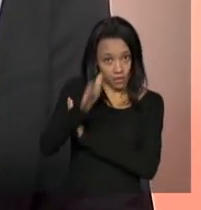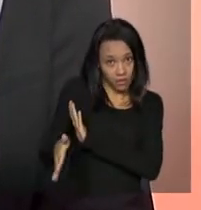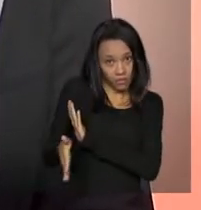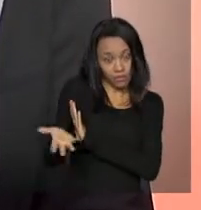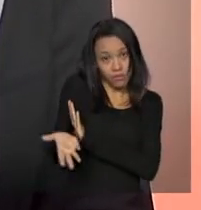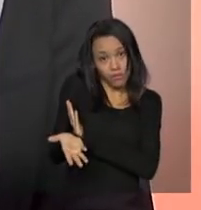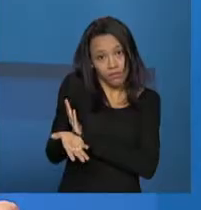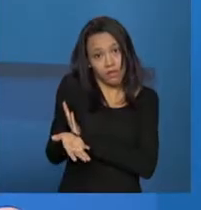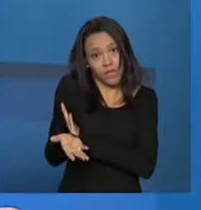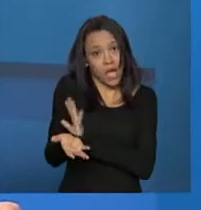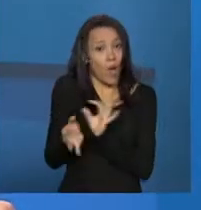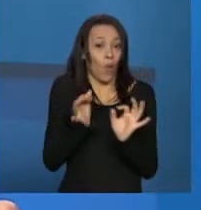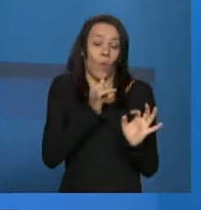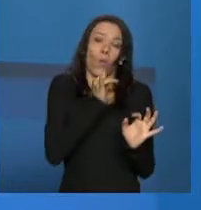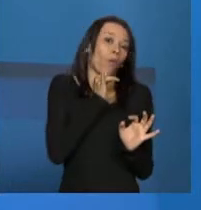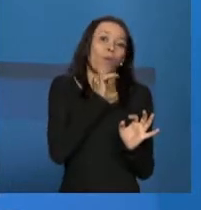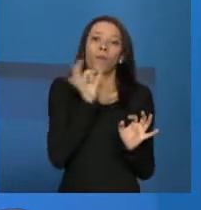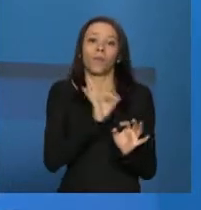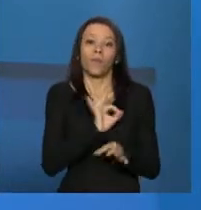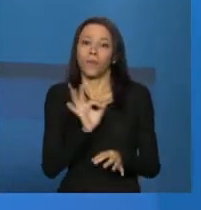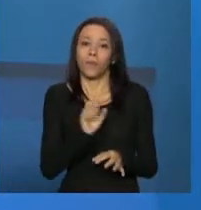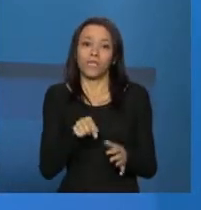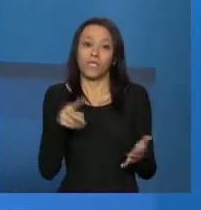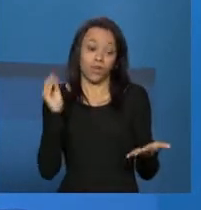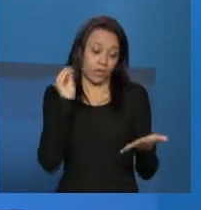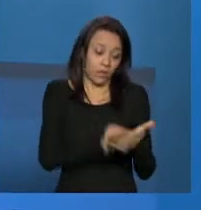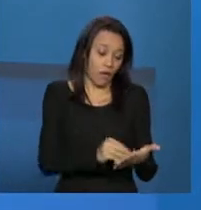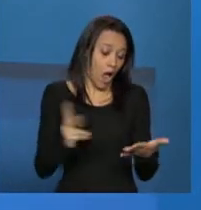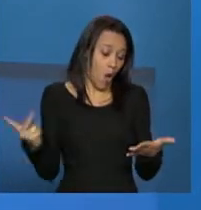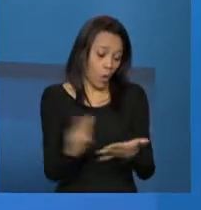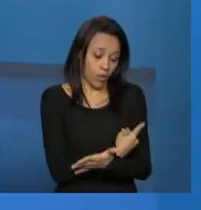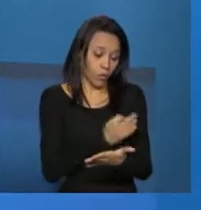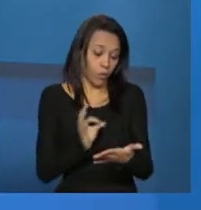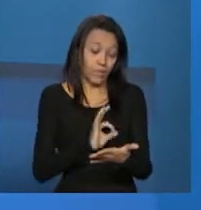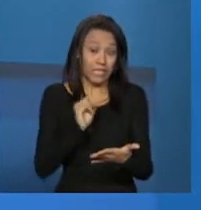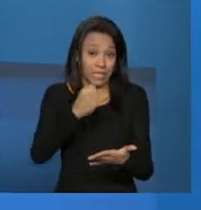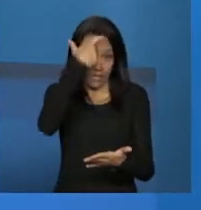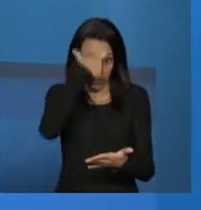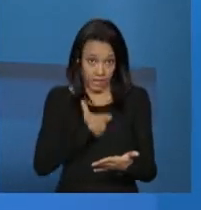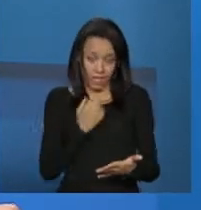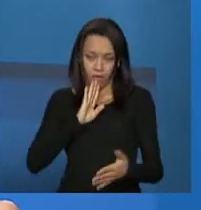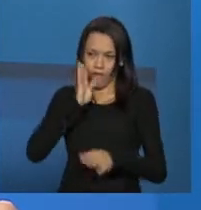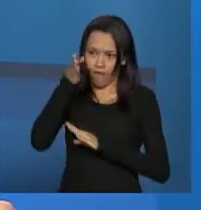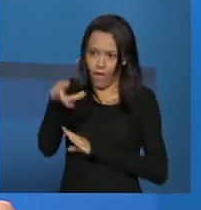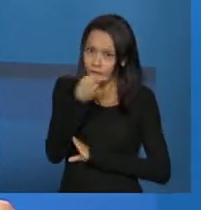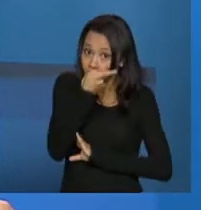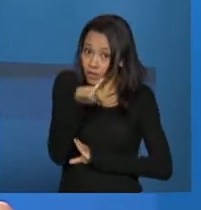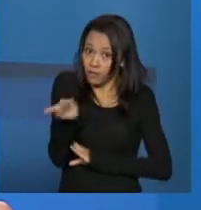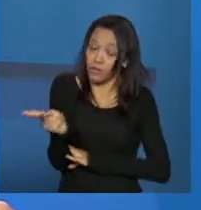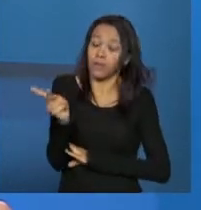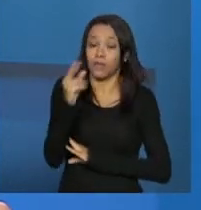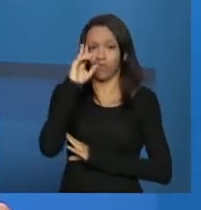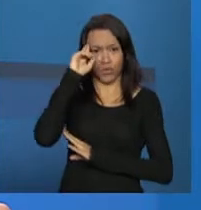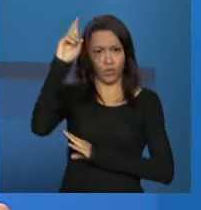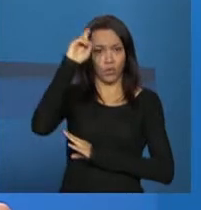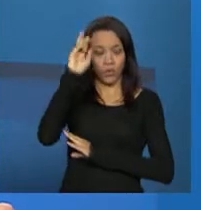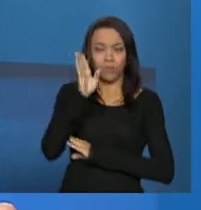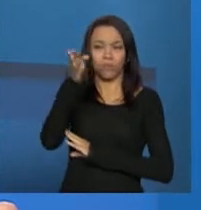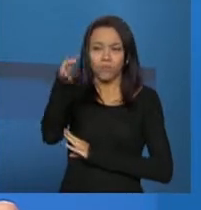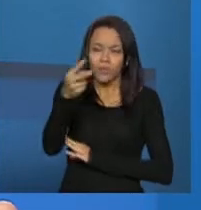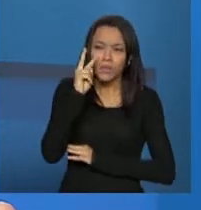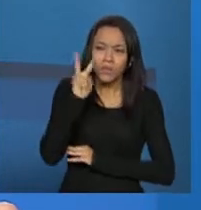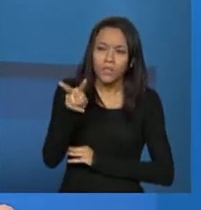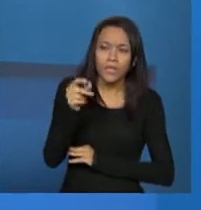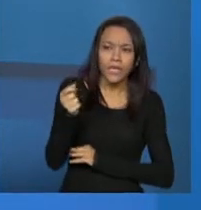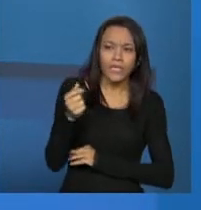Isso ainda não está previsto de se acontecer. O que, se o gestor identifica alguma irregularidade, no momento da visita que ele faz, isso